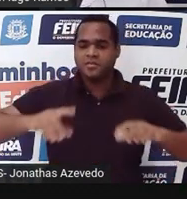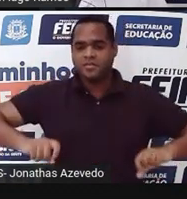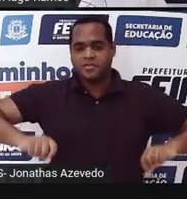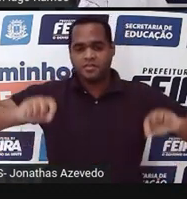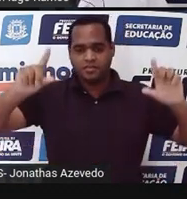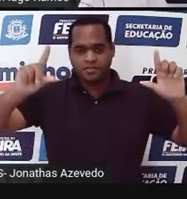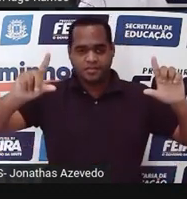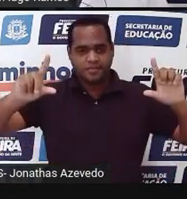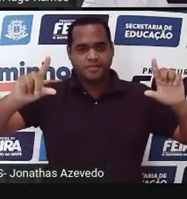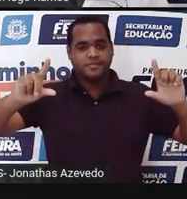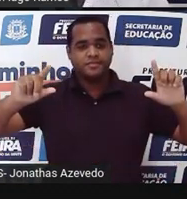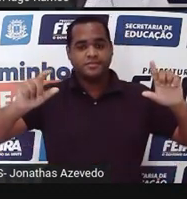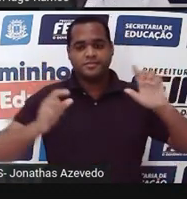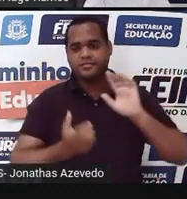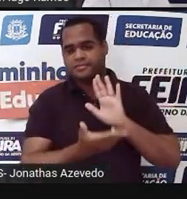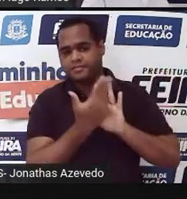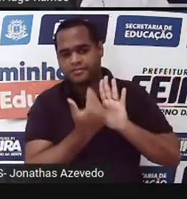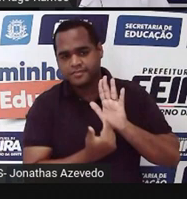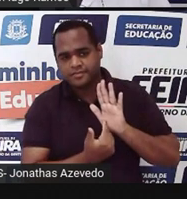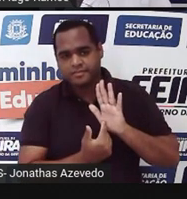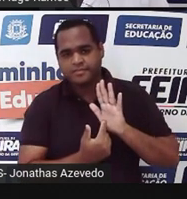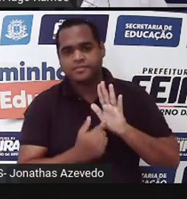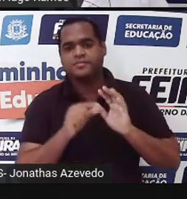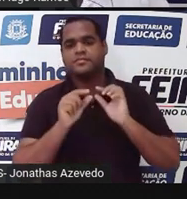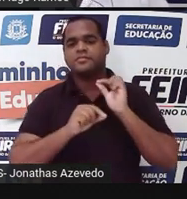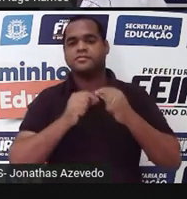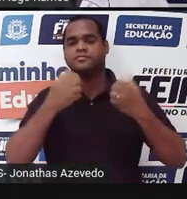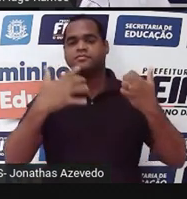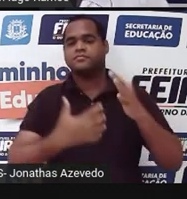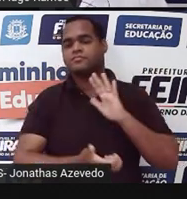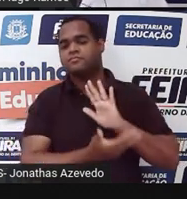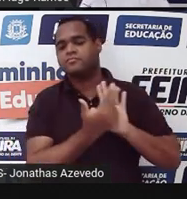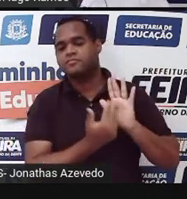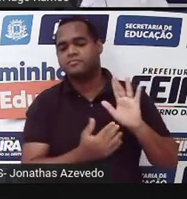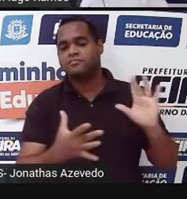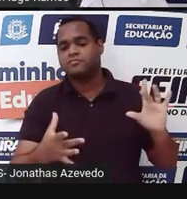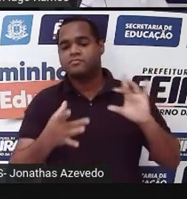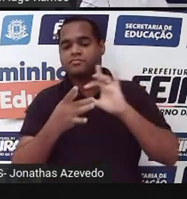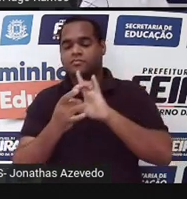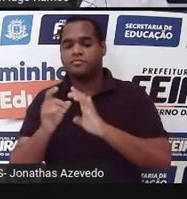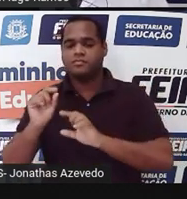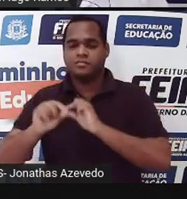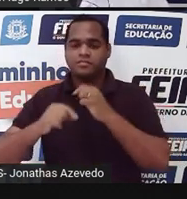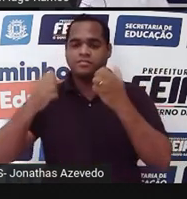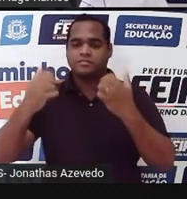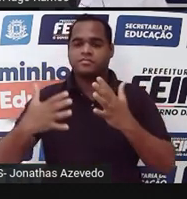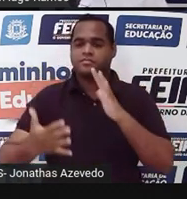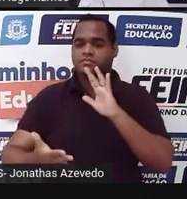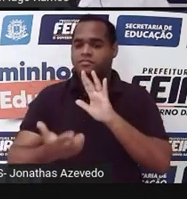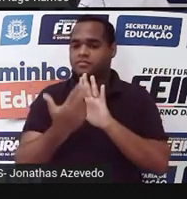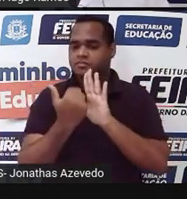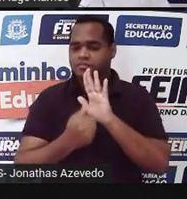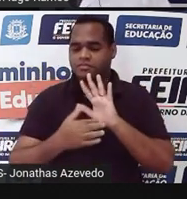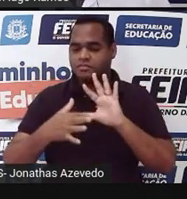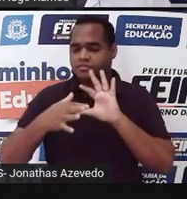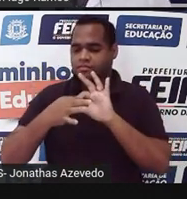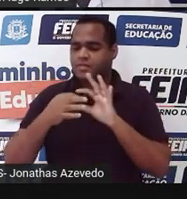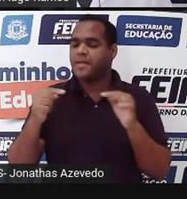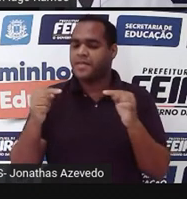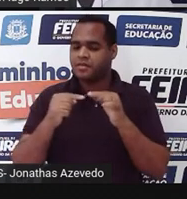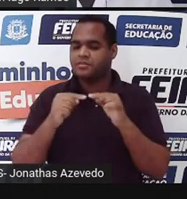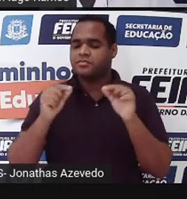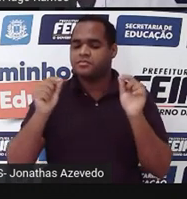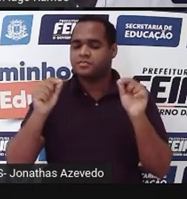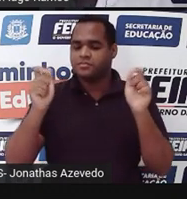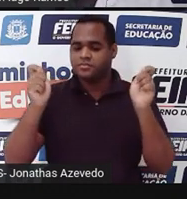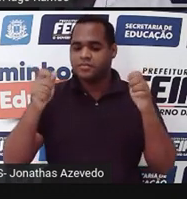vai aparecer uma imagem e essa imagem tem uma relação, essa imagem tem a ver com algo que